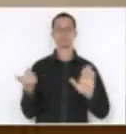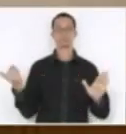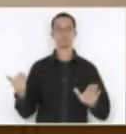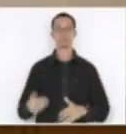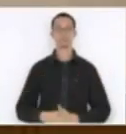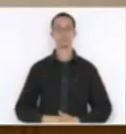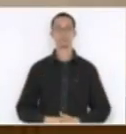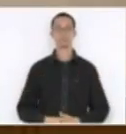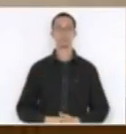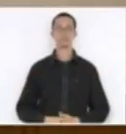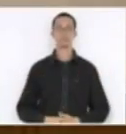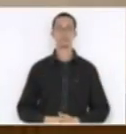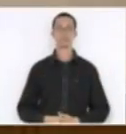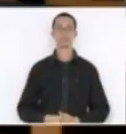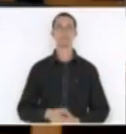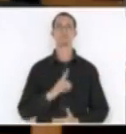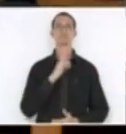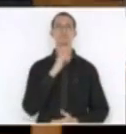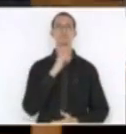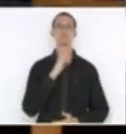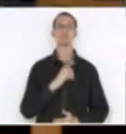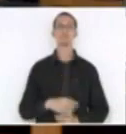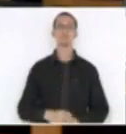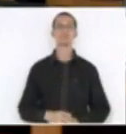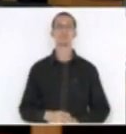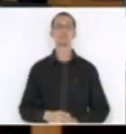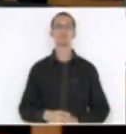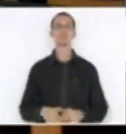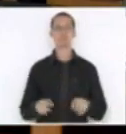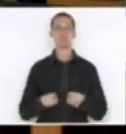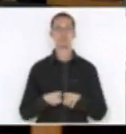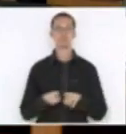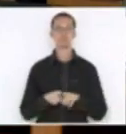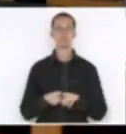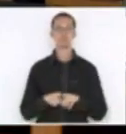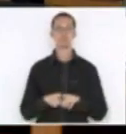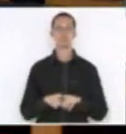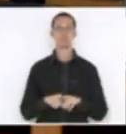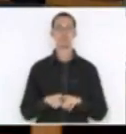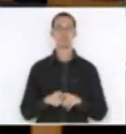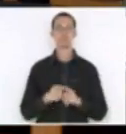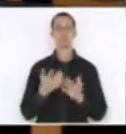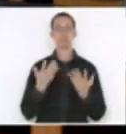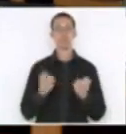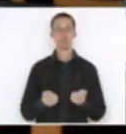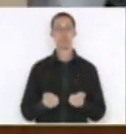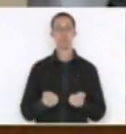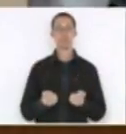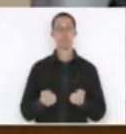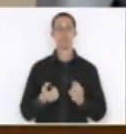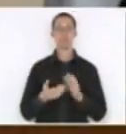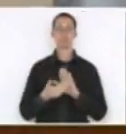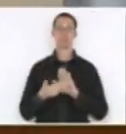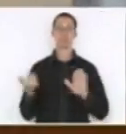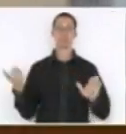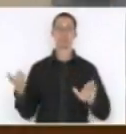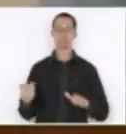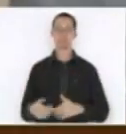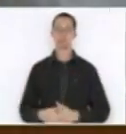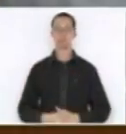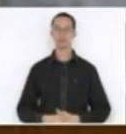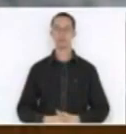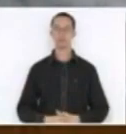Deputado Dóia Guguelmi, da PSDB. Da mesma forma, acompanhamos o pedido do presidente da comissão. Pela retirada. Deputado,